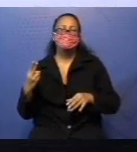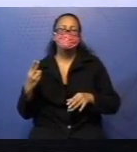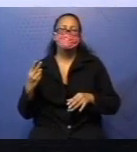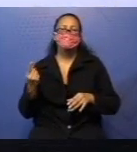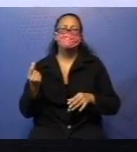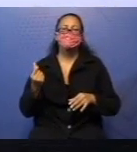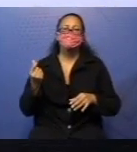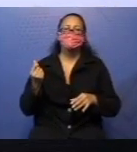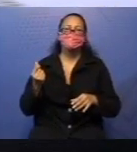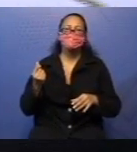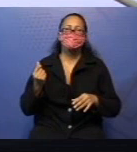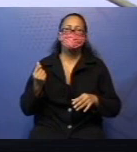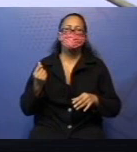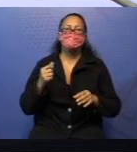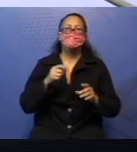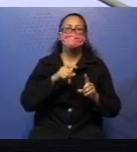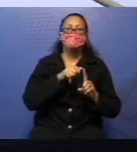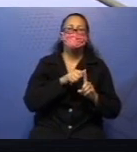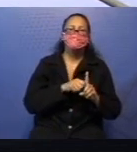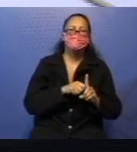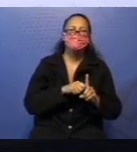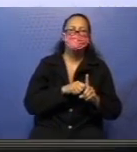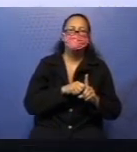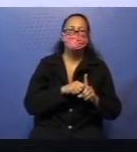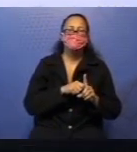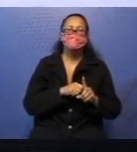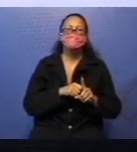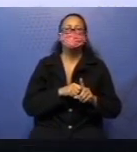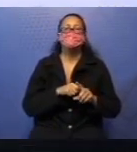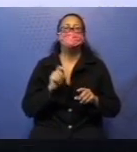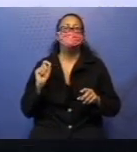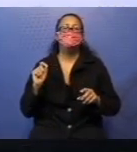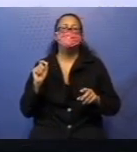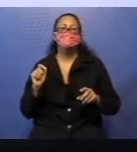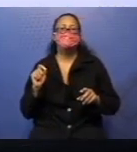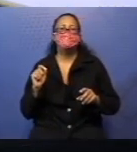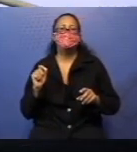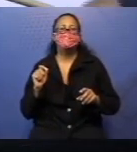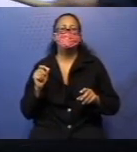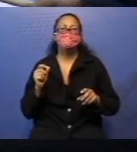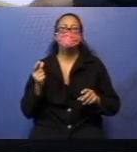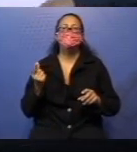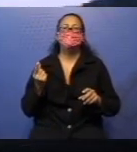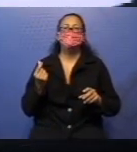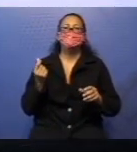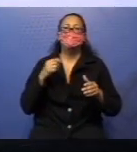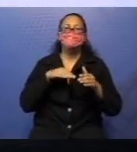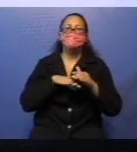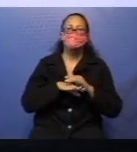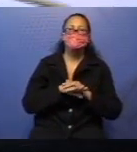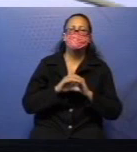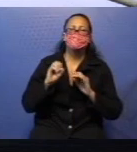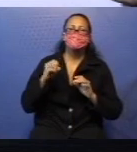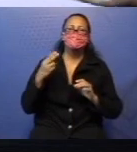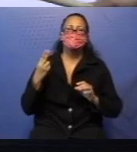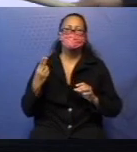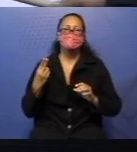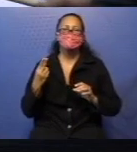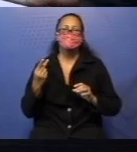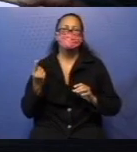gastar. Nessa videoaula que vocês estão assistindo. Olha lá as atividades